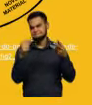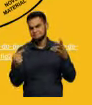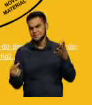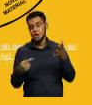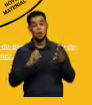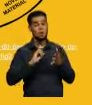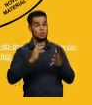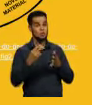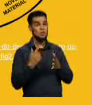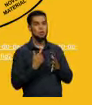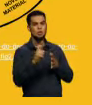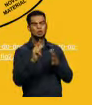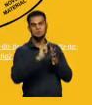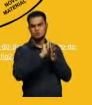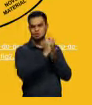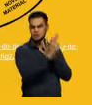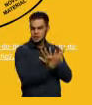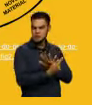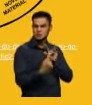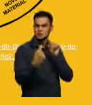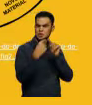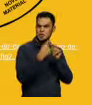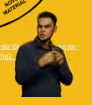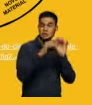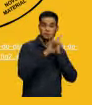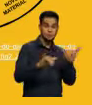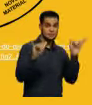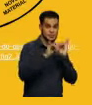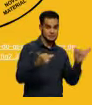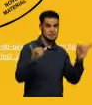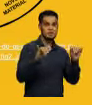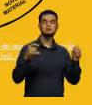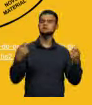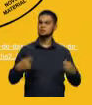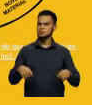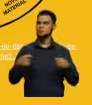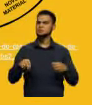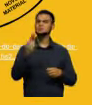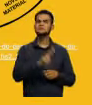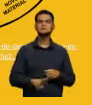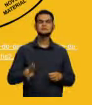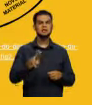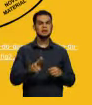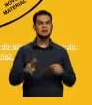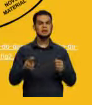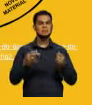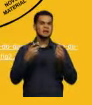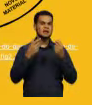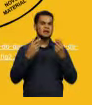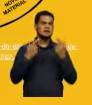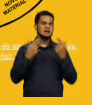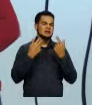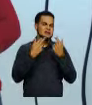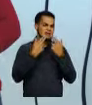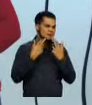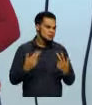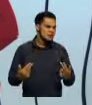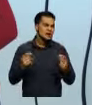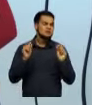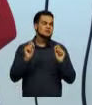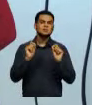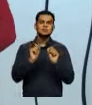ligados à publicidade, eu preciso utilizar de uma linguagem e essa linguagem precisa ser bastante